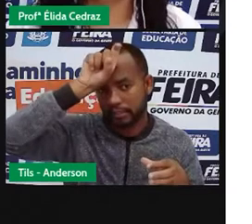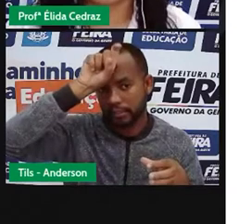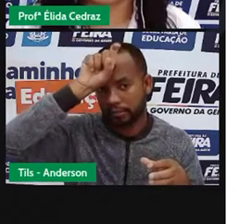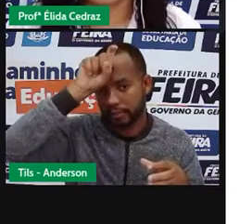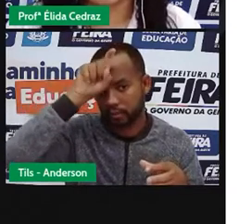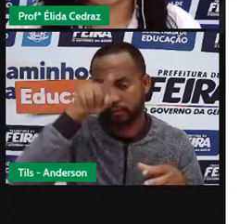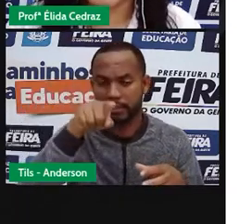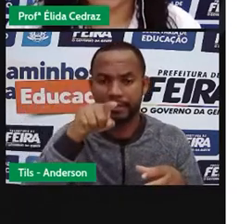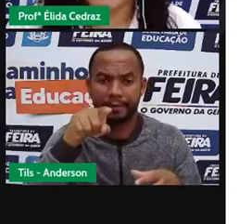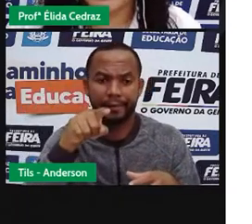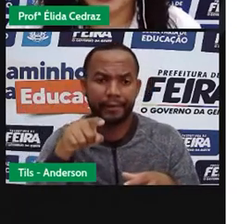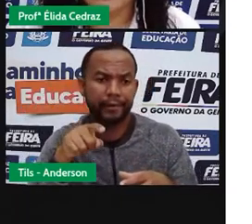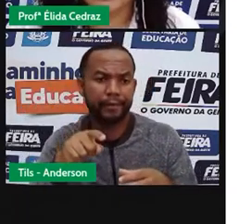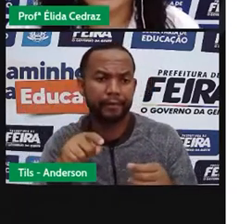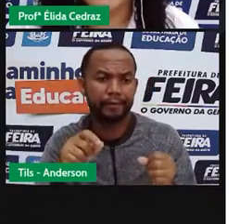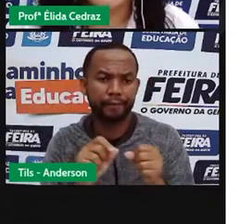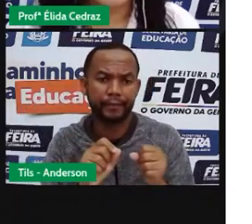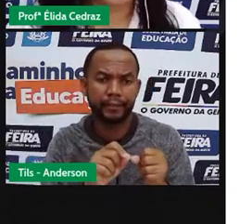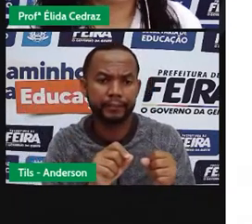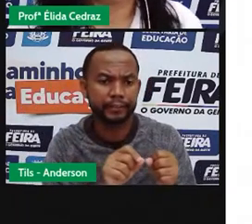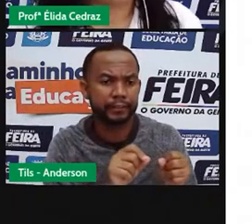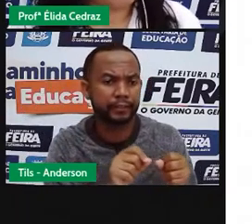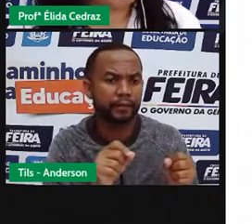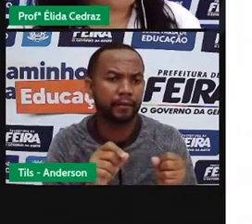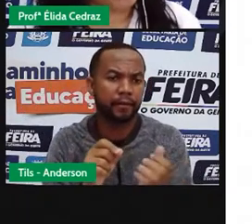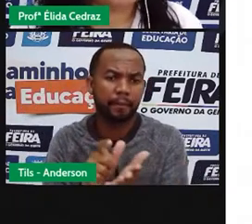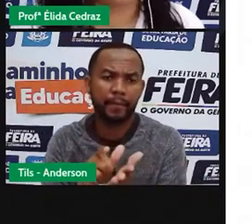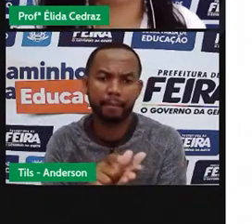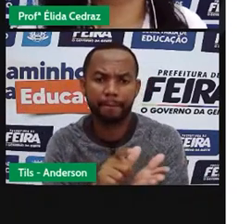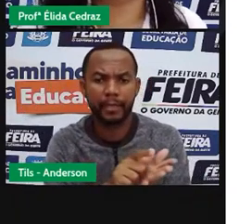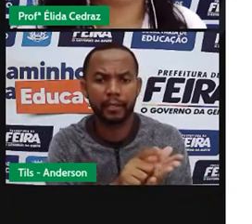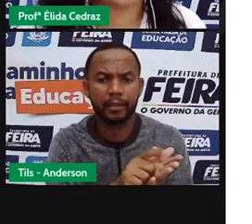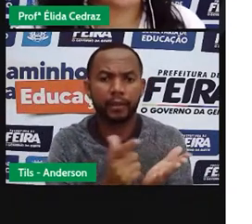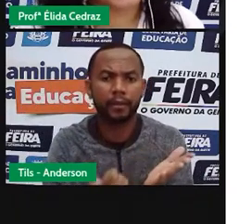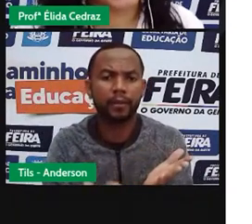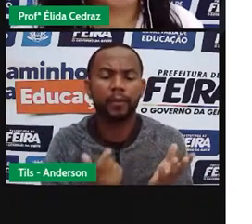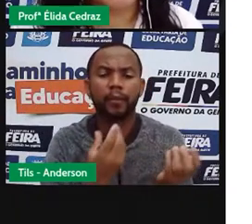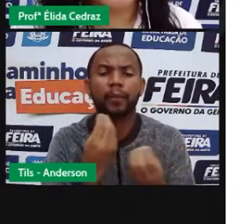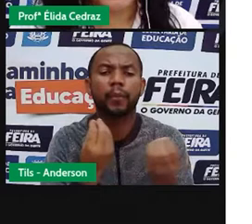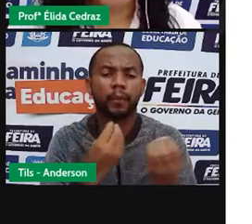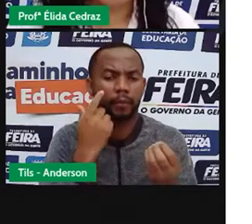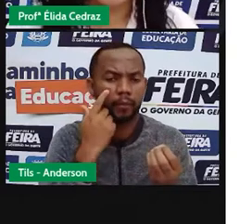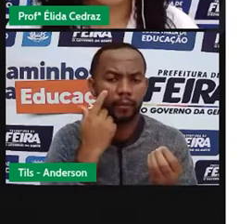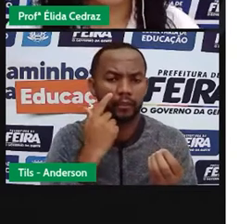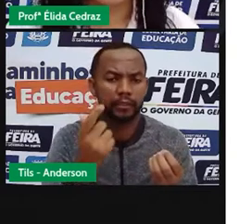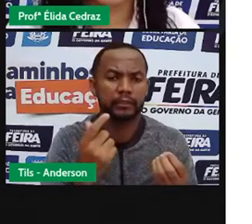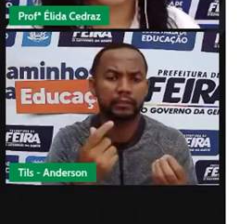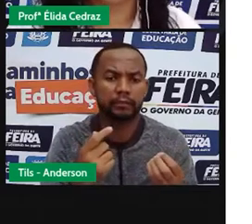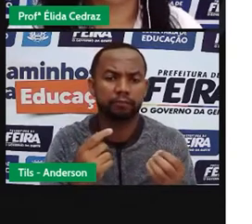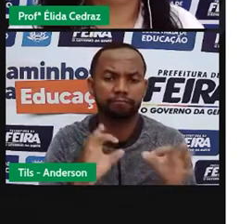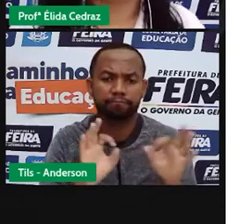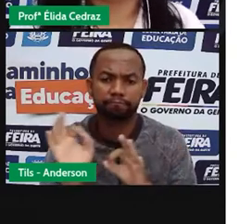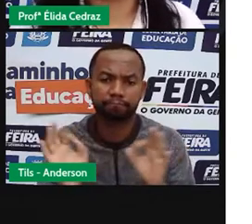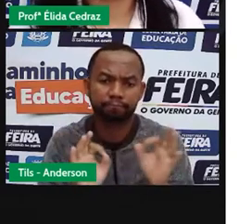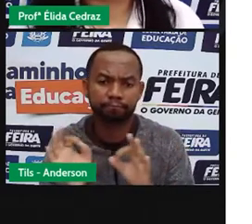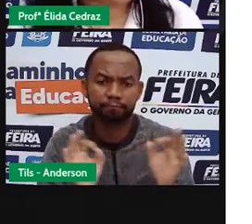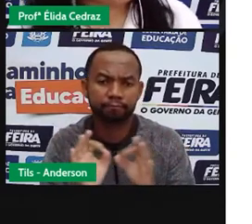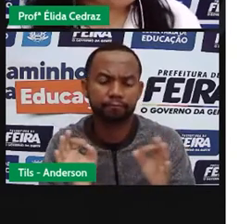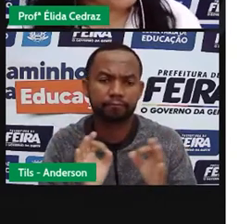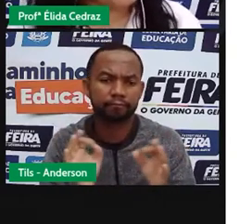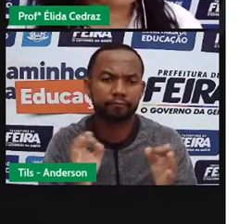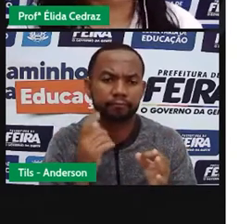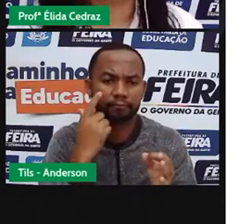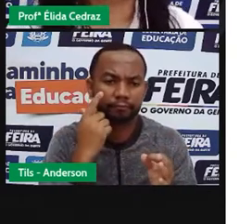Essas imagens que você observa aqui, era a forma como os egípcios produziam o